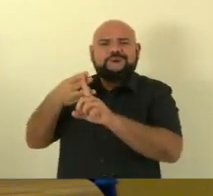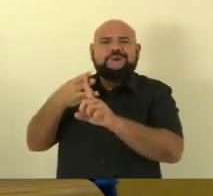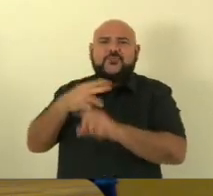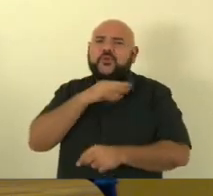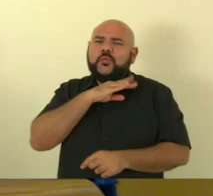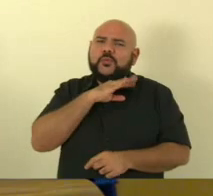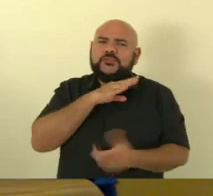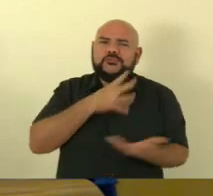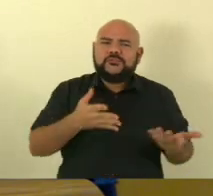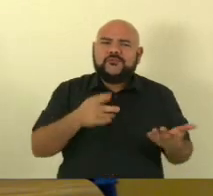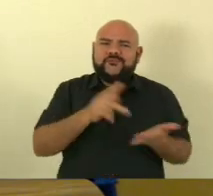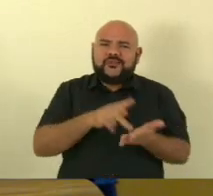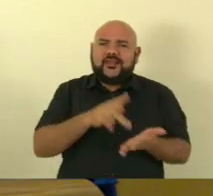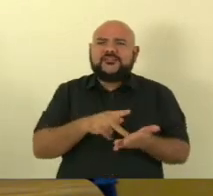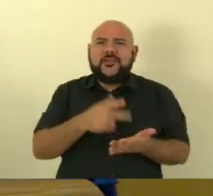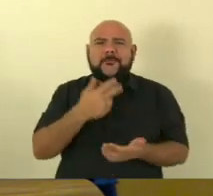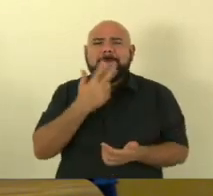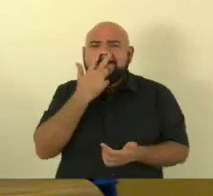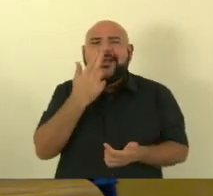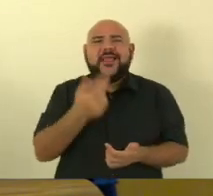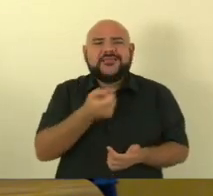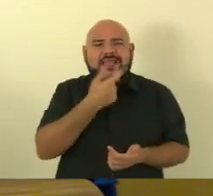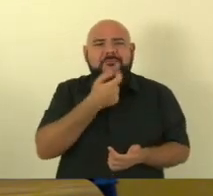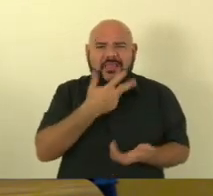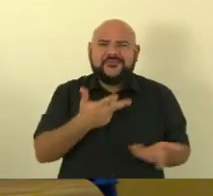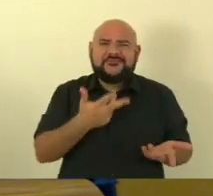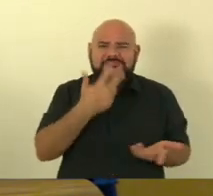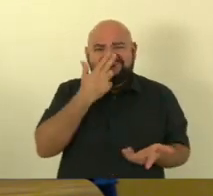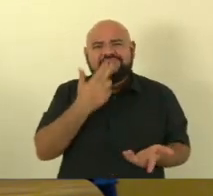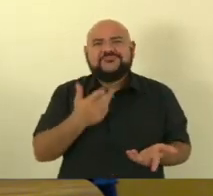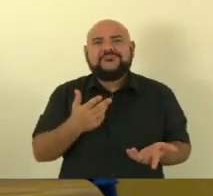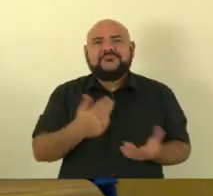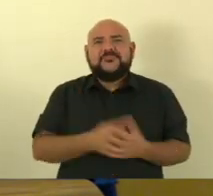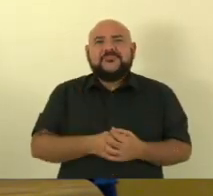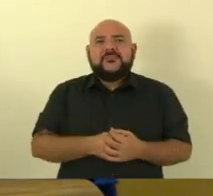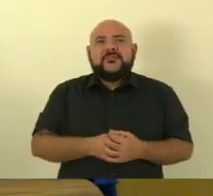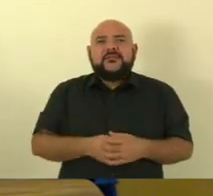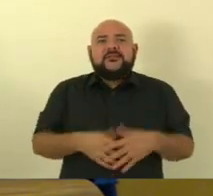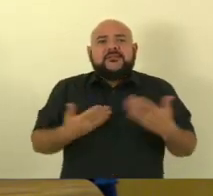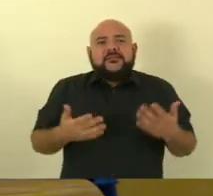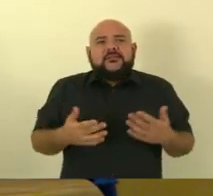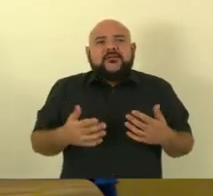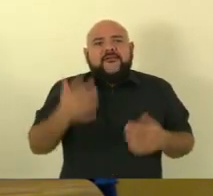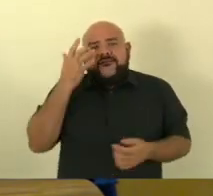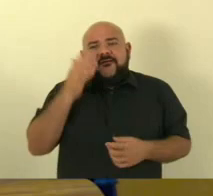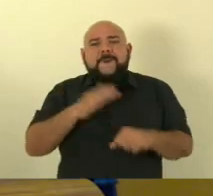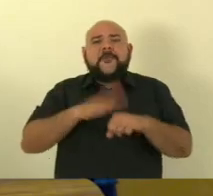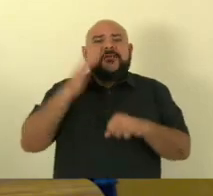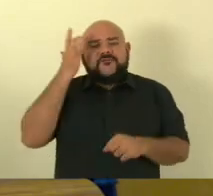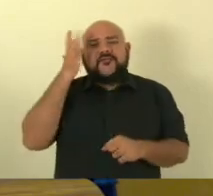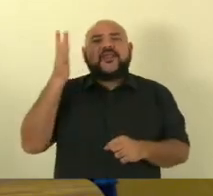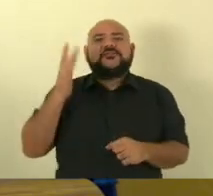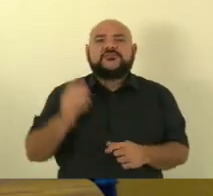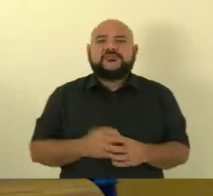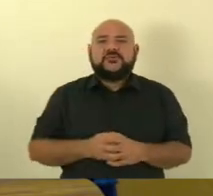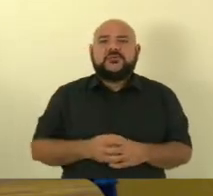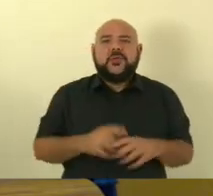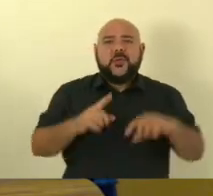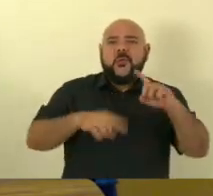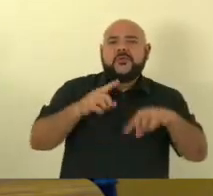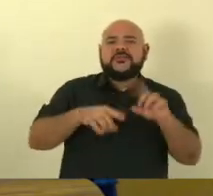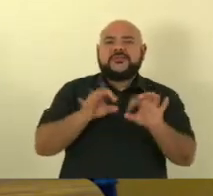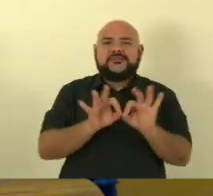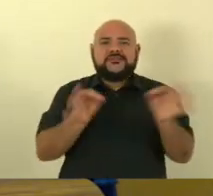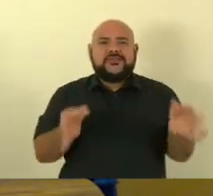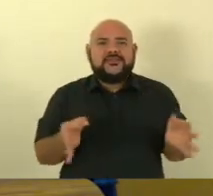é mais fácil vender vida simples que as coisas vão surgir com facilidade que todo mundo